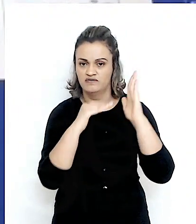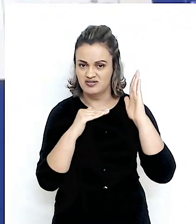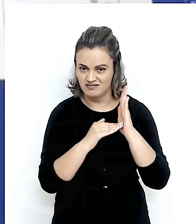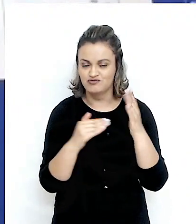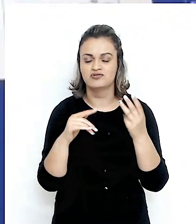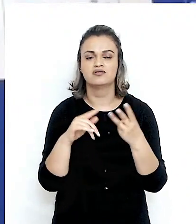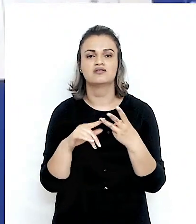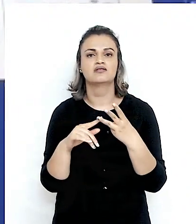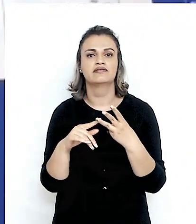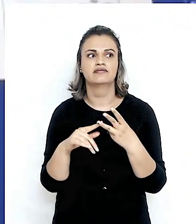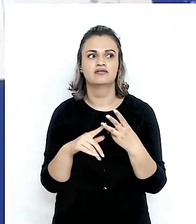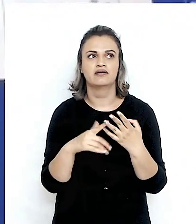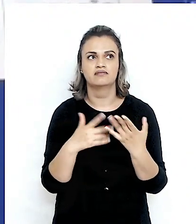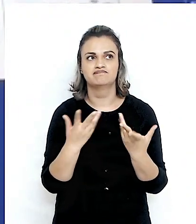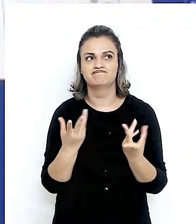a RCEP,